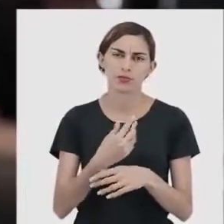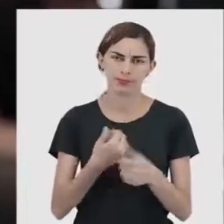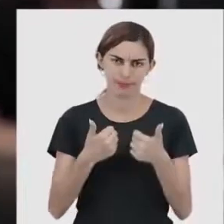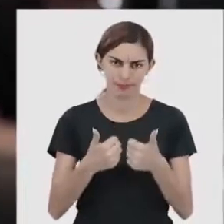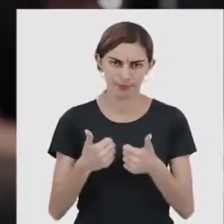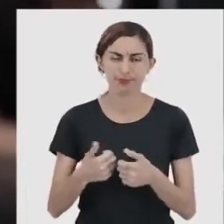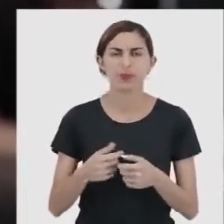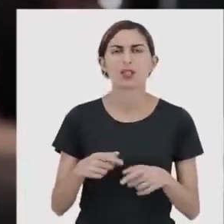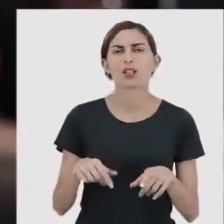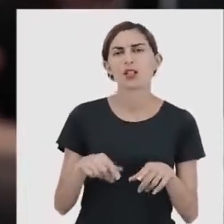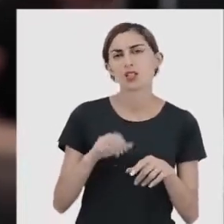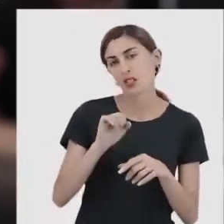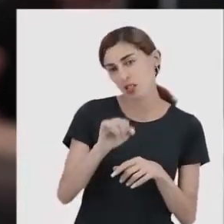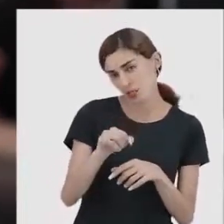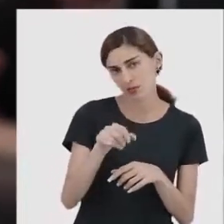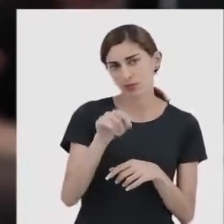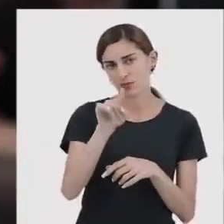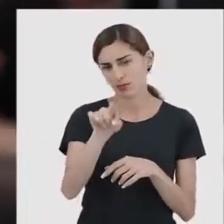ser e de viver.